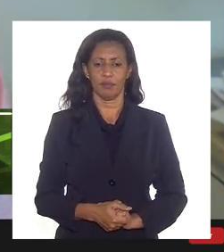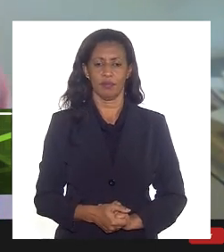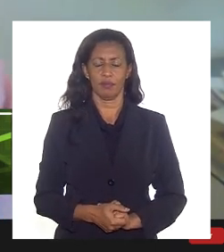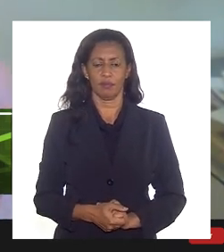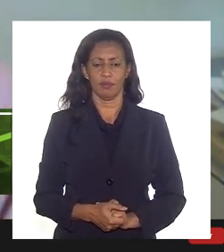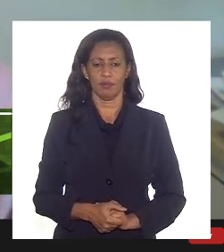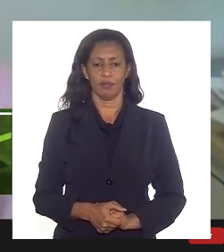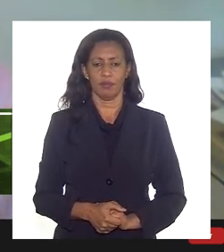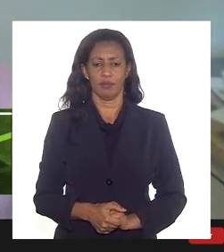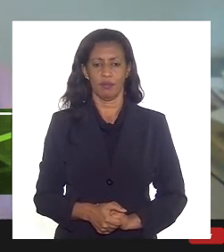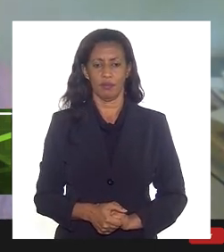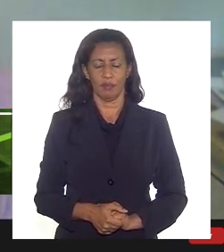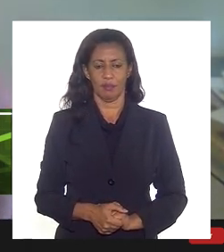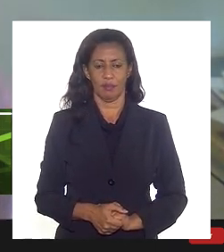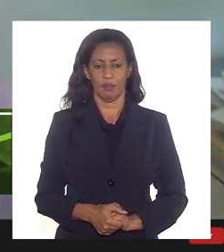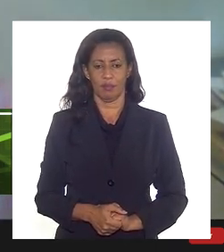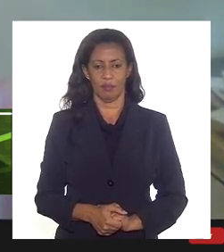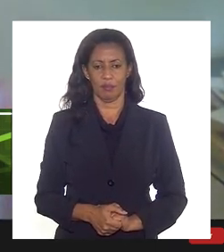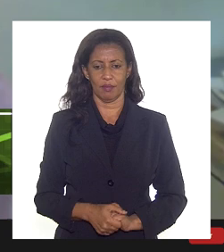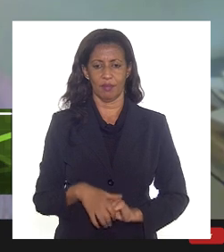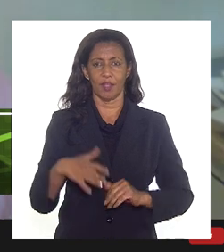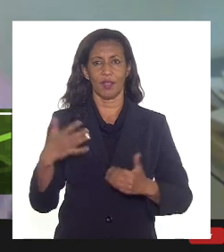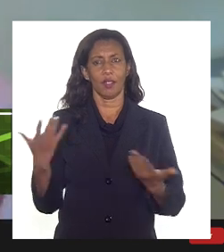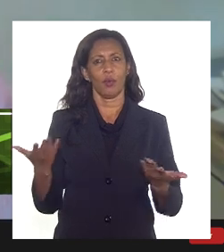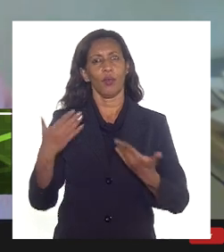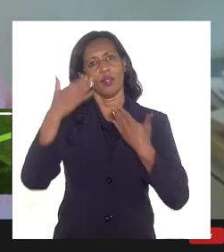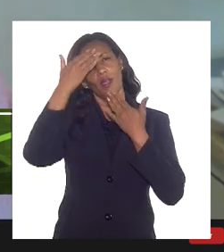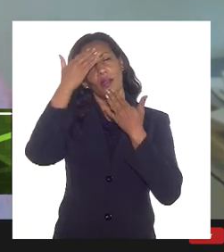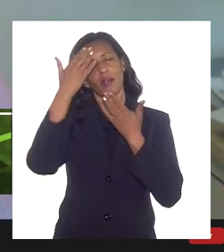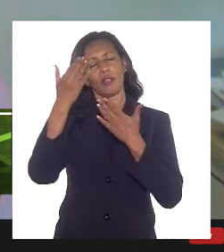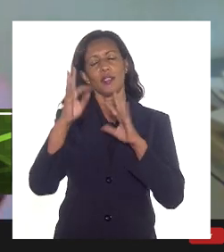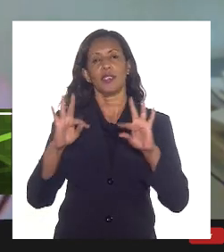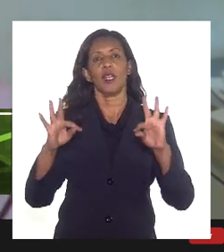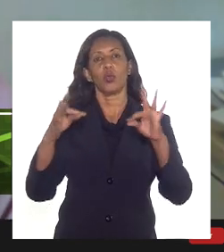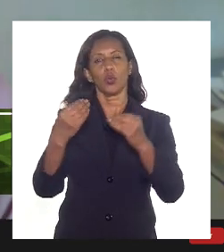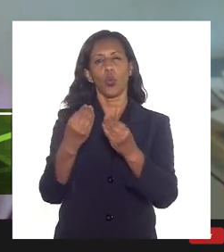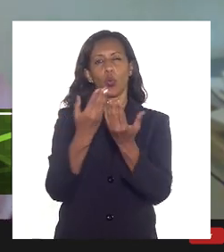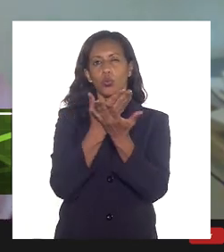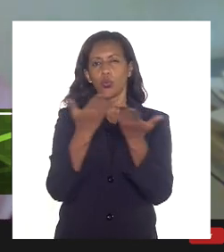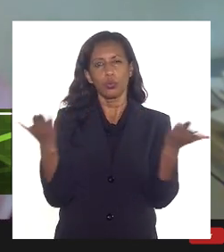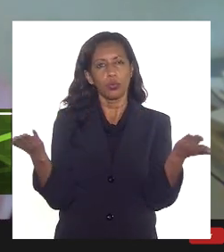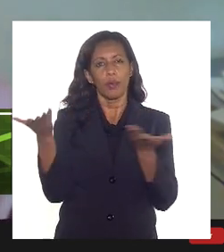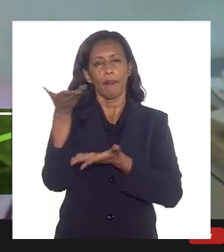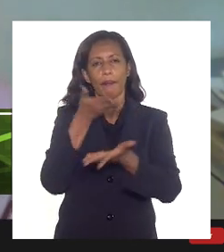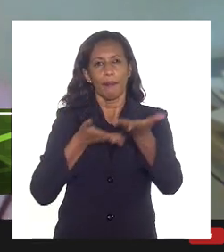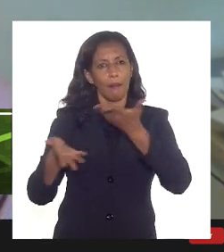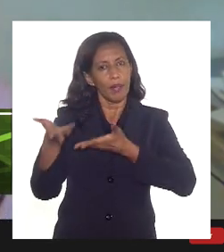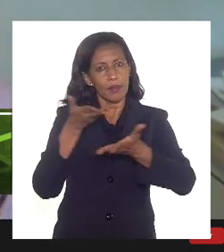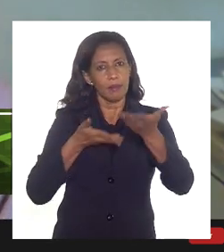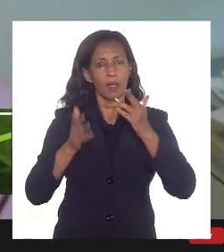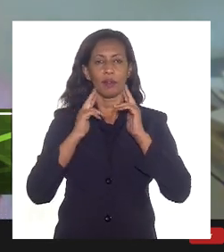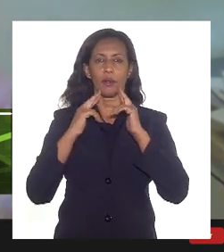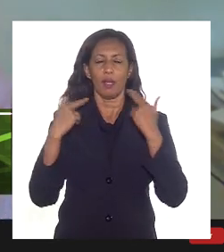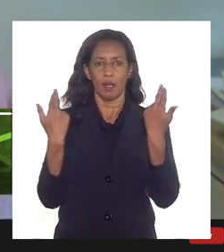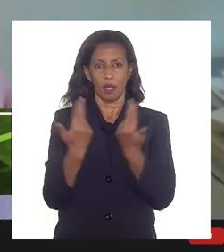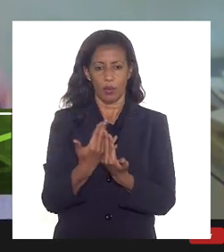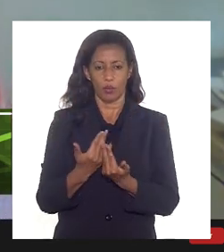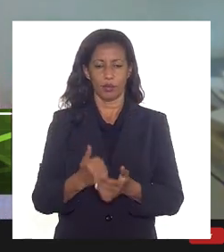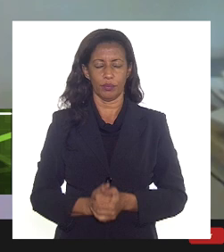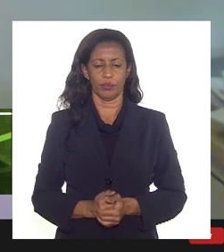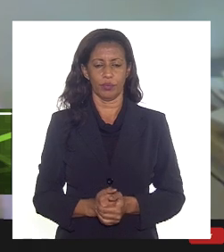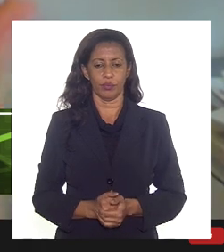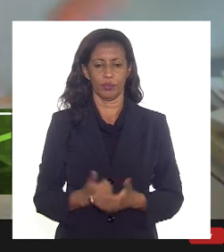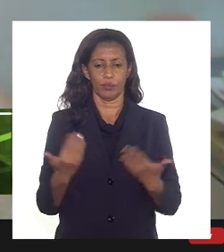Então, queria agradecer a todas e todos que participaram da reunião da CPE de hoje.